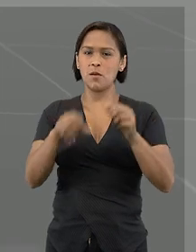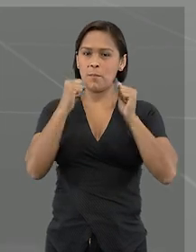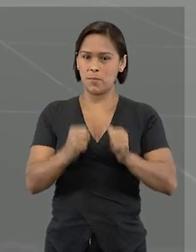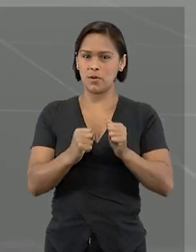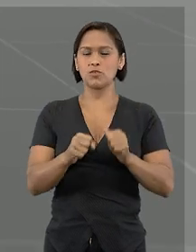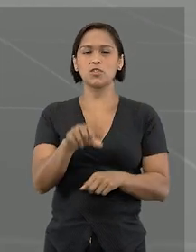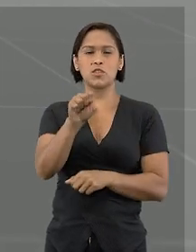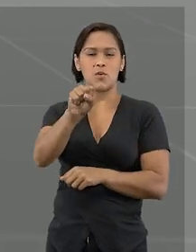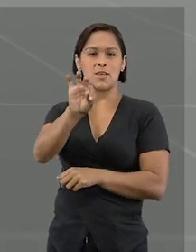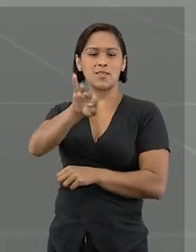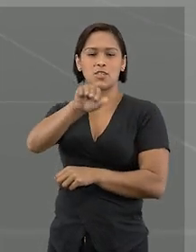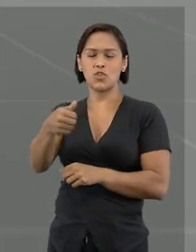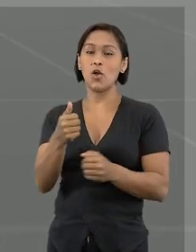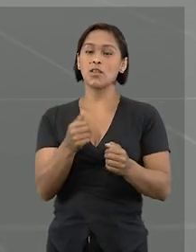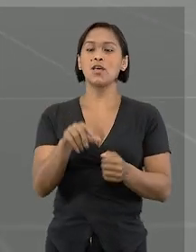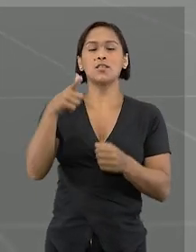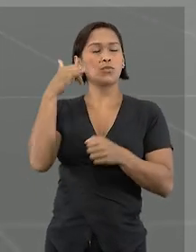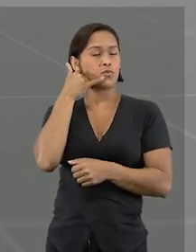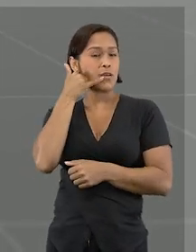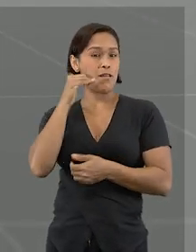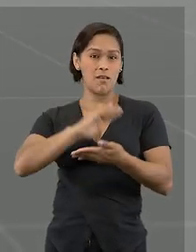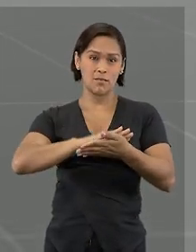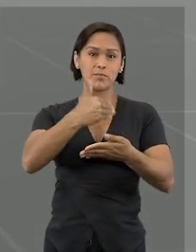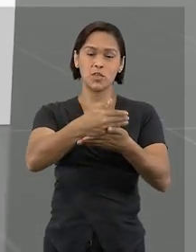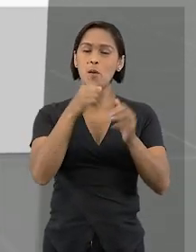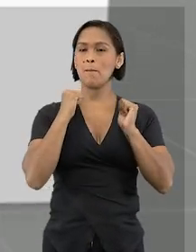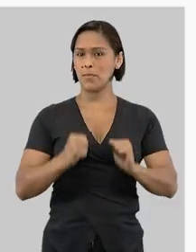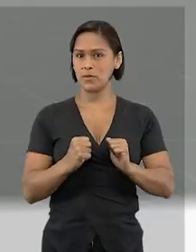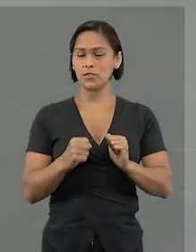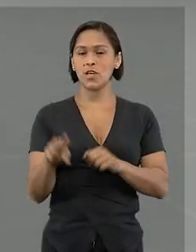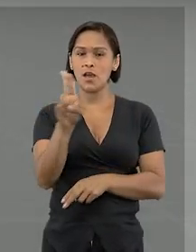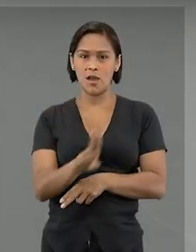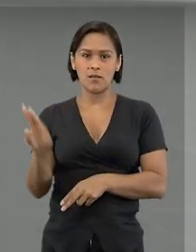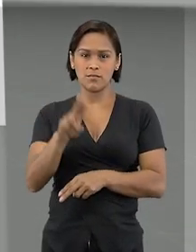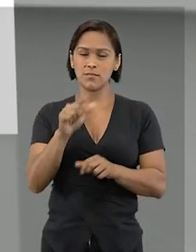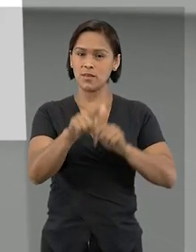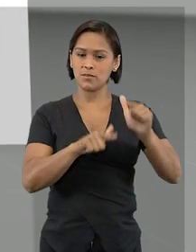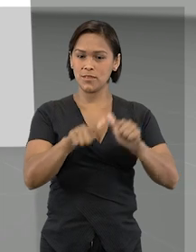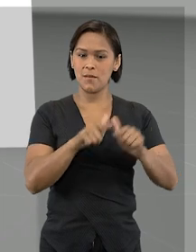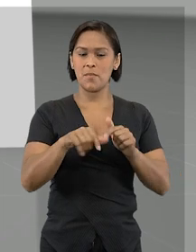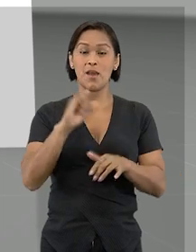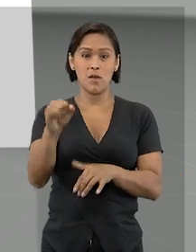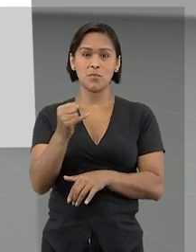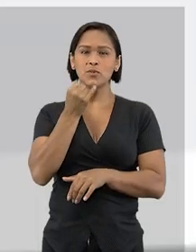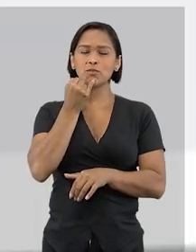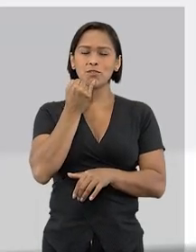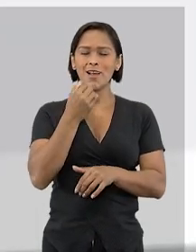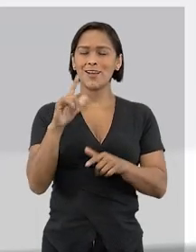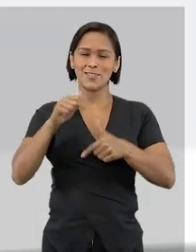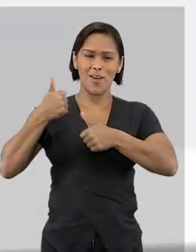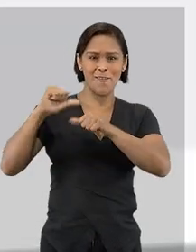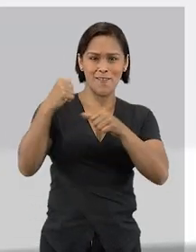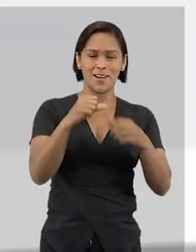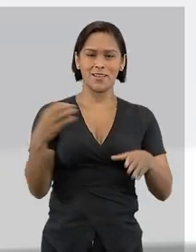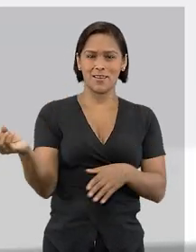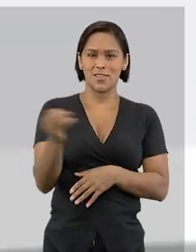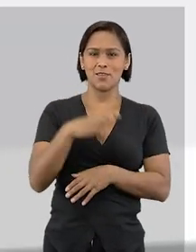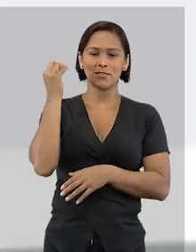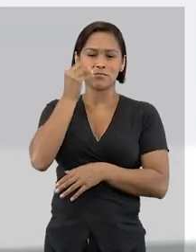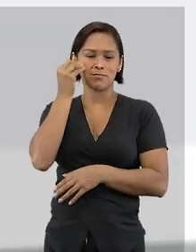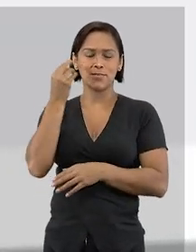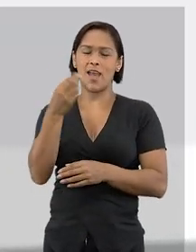acessada no portal do STJ de qualquer navegador. Ao usar o serviço, aproveite e avalie a nova experiência.